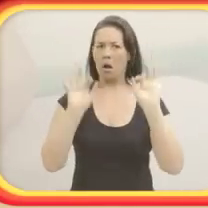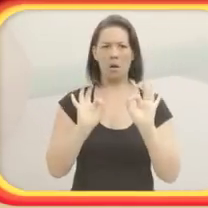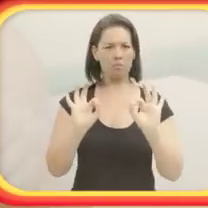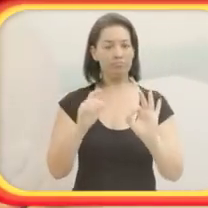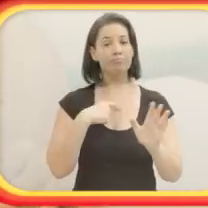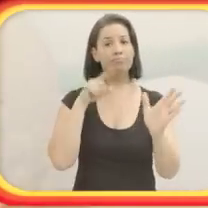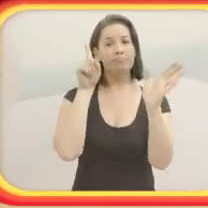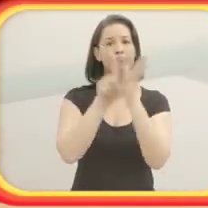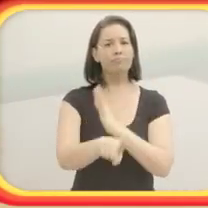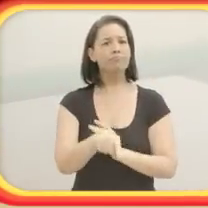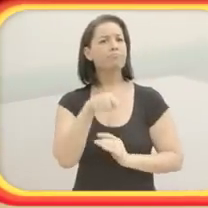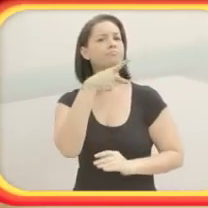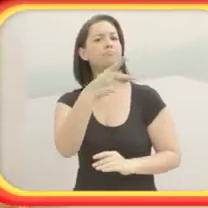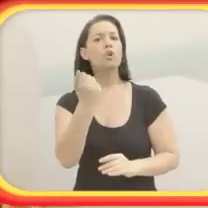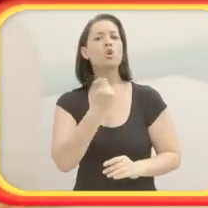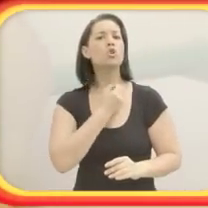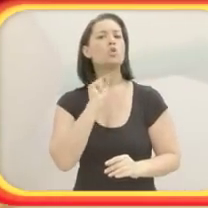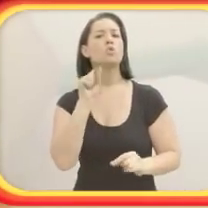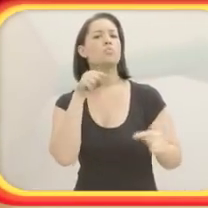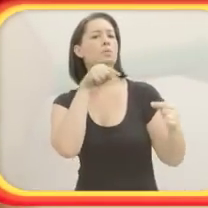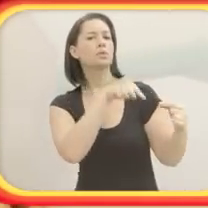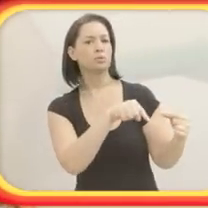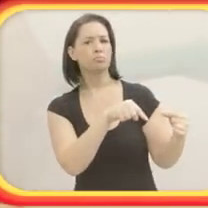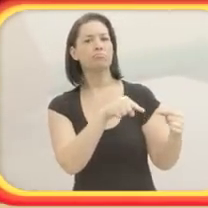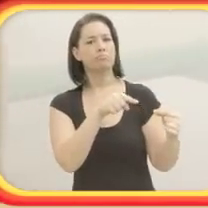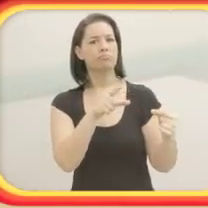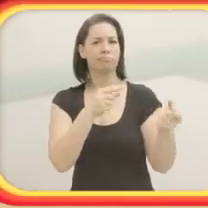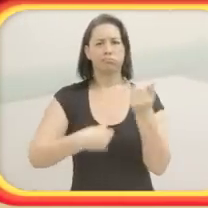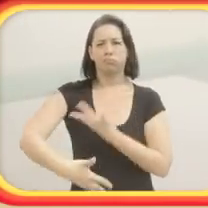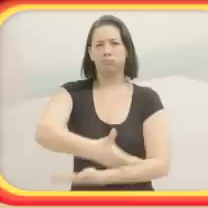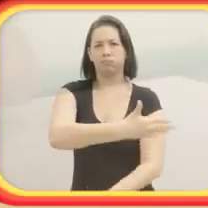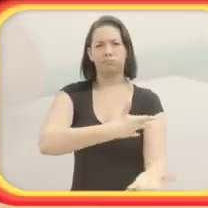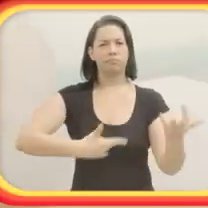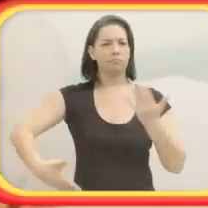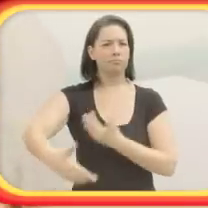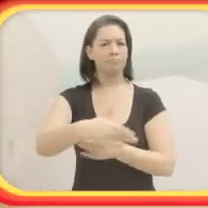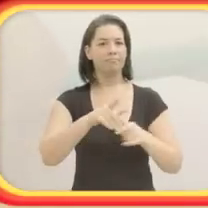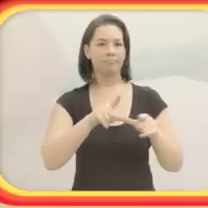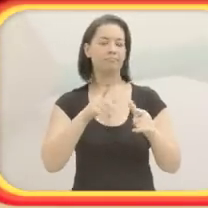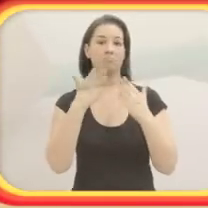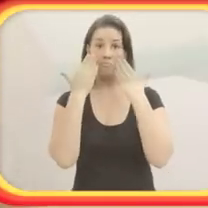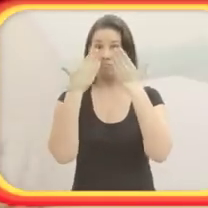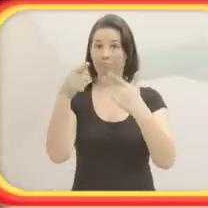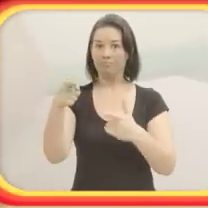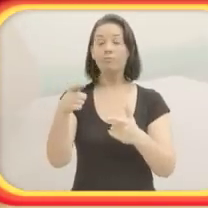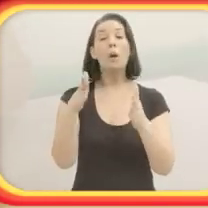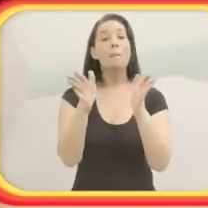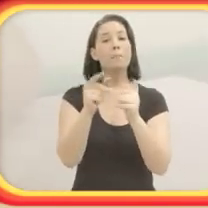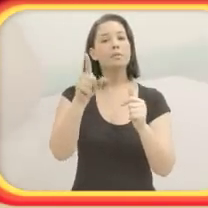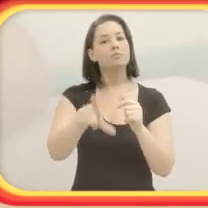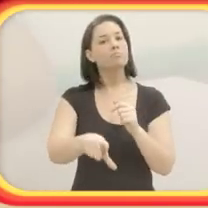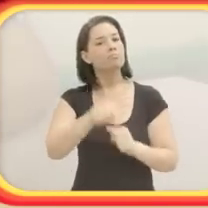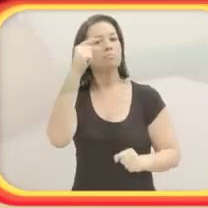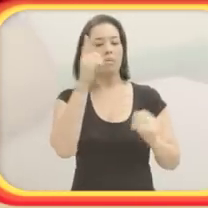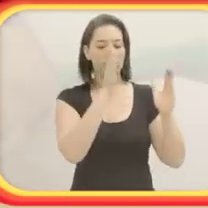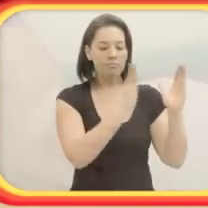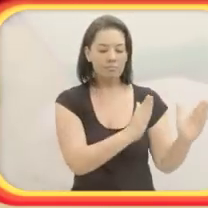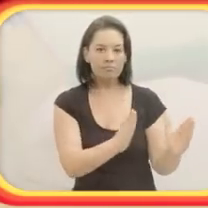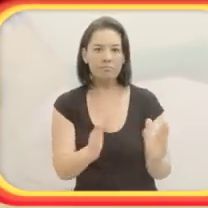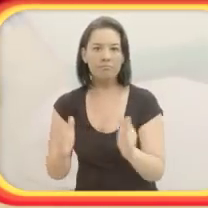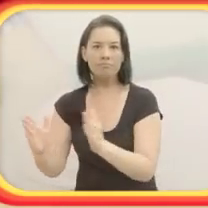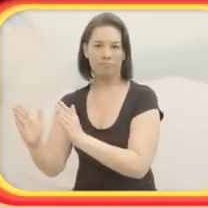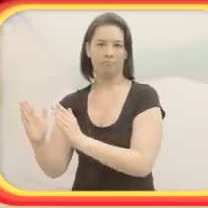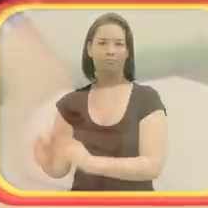E aí espalhava esses cartões aqui, né? Na frente deles. E pedia para que eles